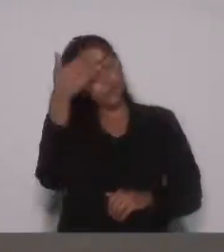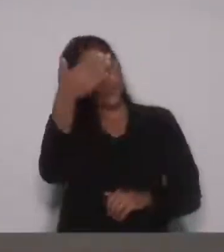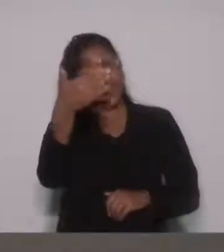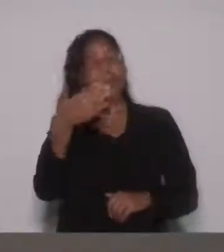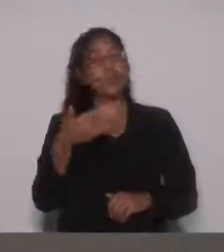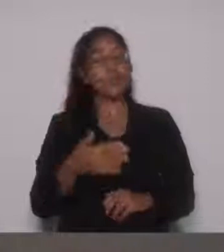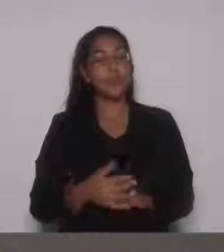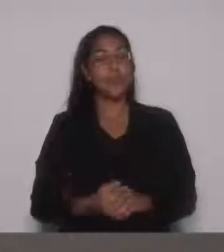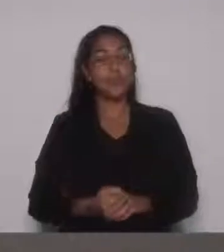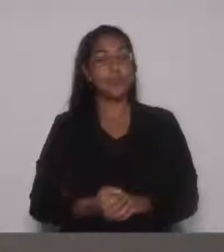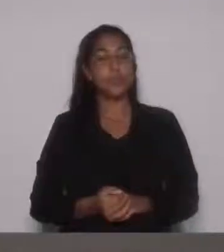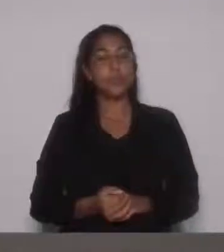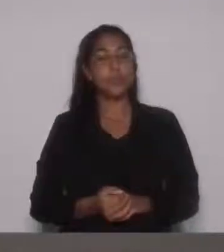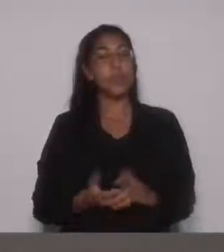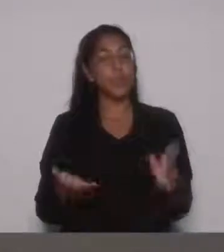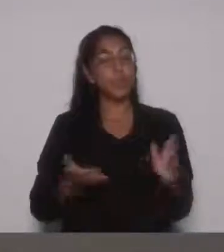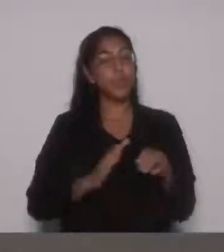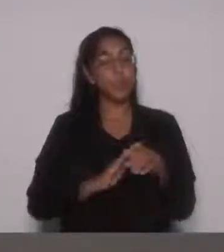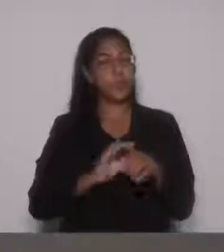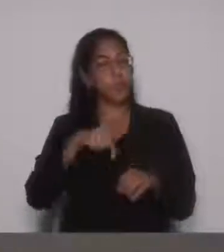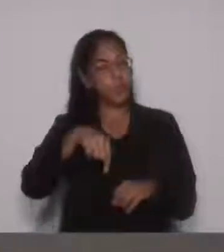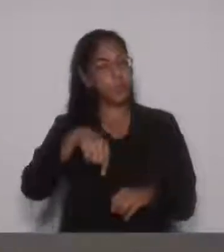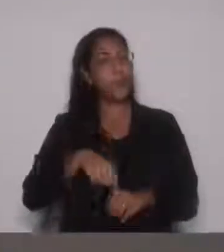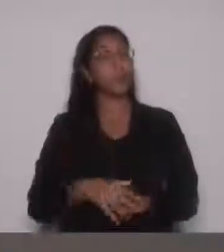noite de hoje.